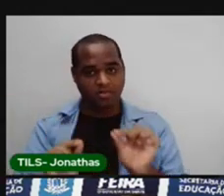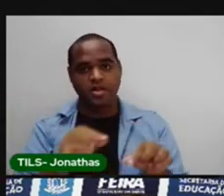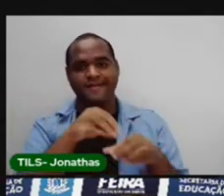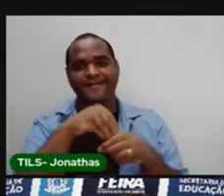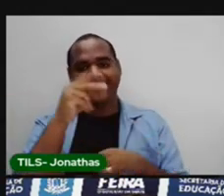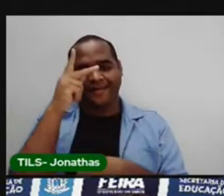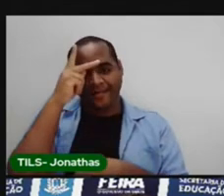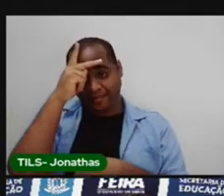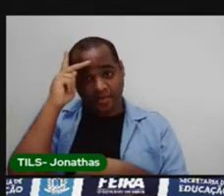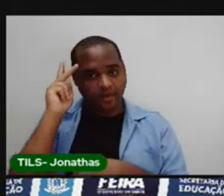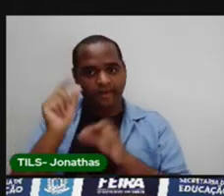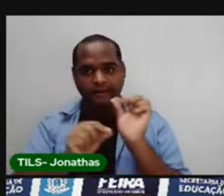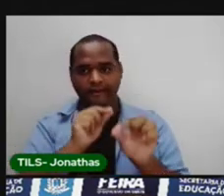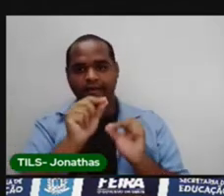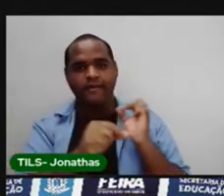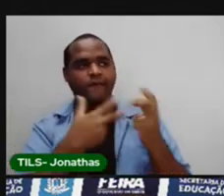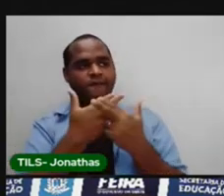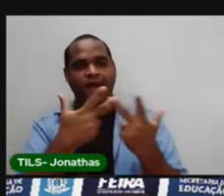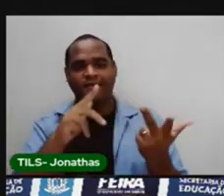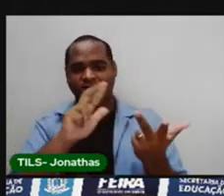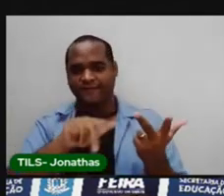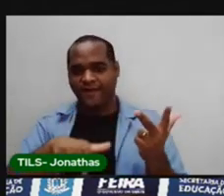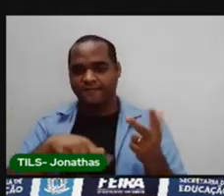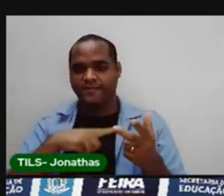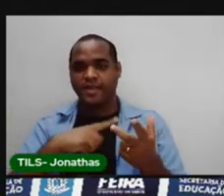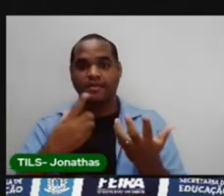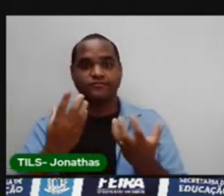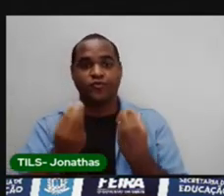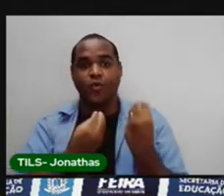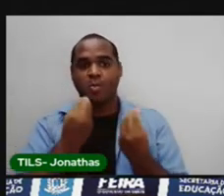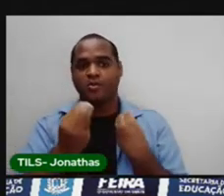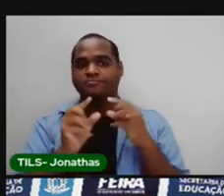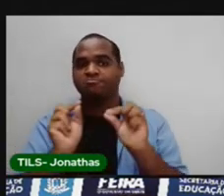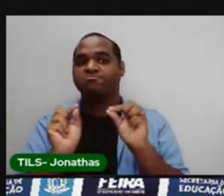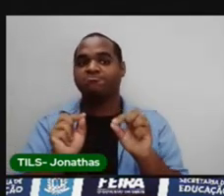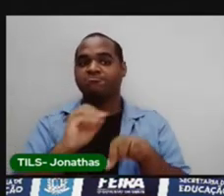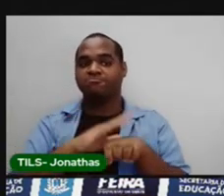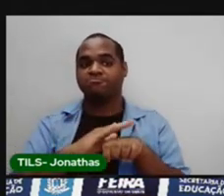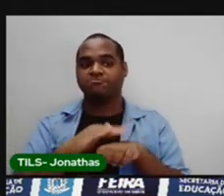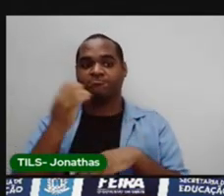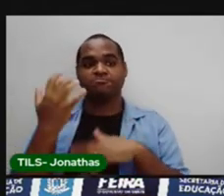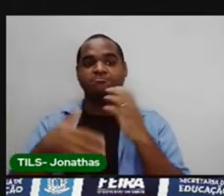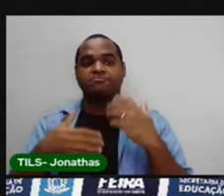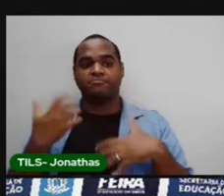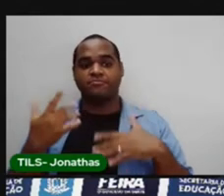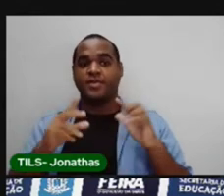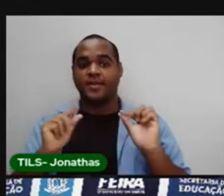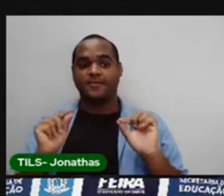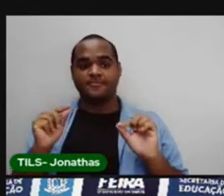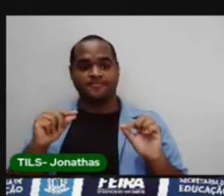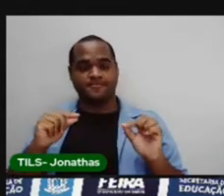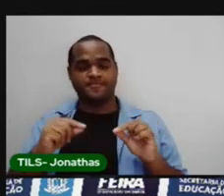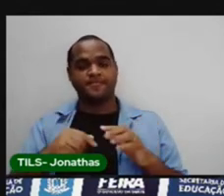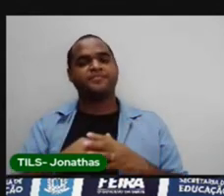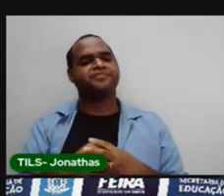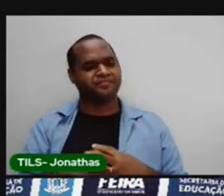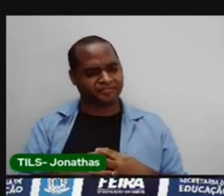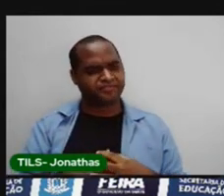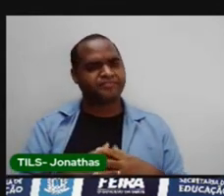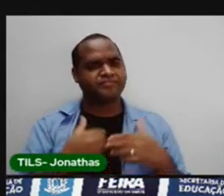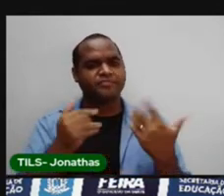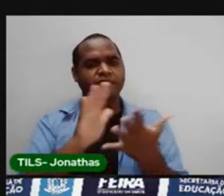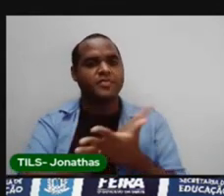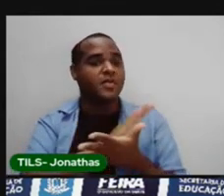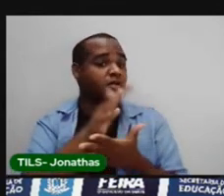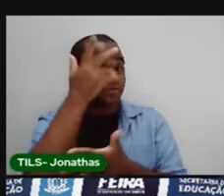aí a história ganha várias versões. Depende de quem vai contar a história de Lucas da Feira. Para